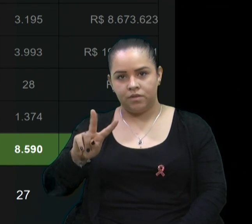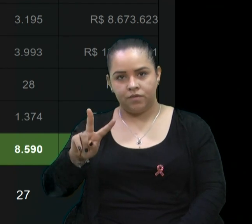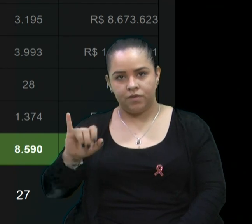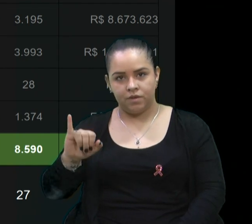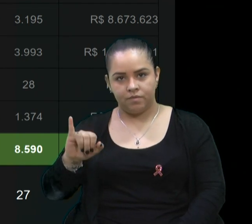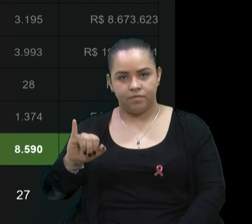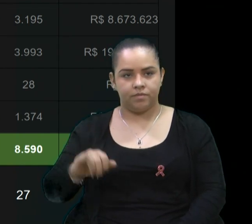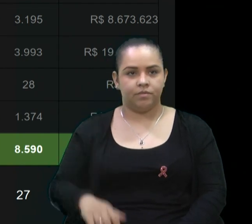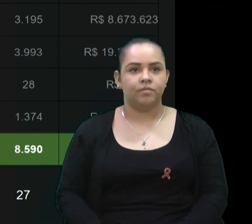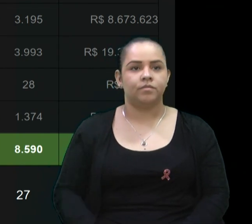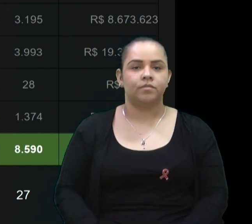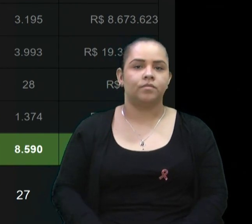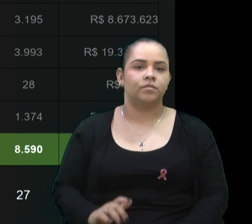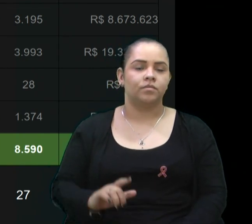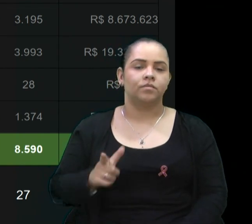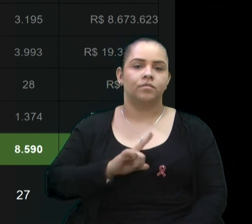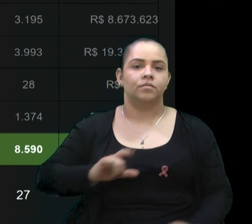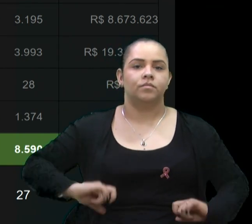um gasto de 32 milhões.